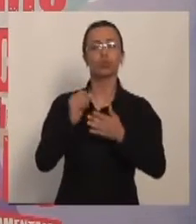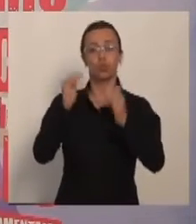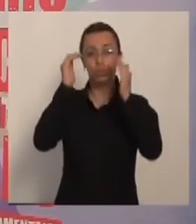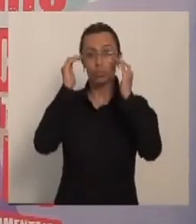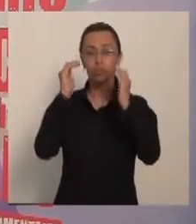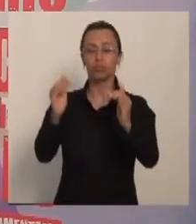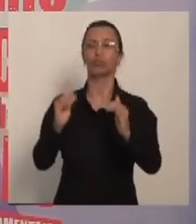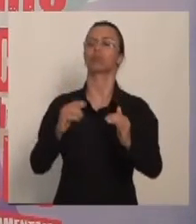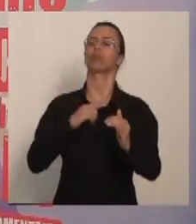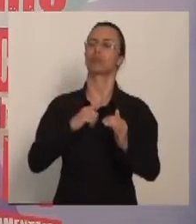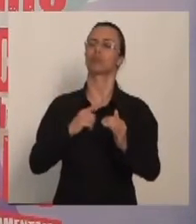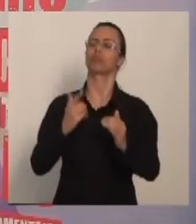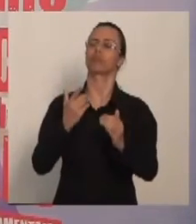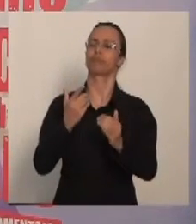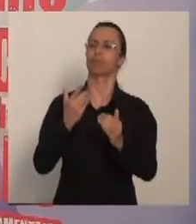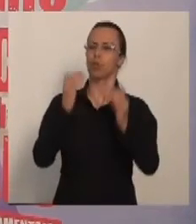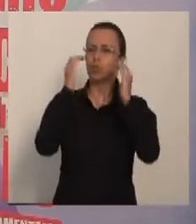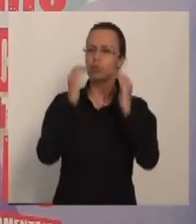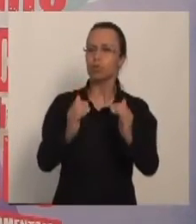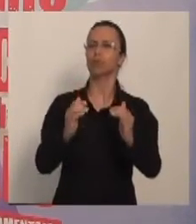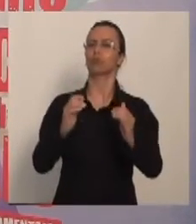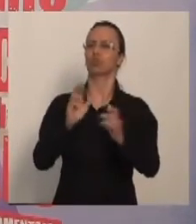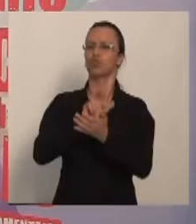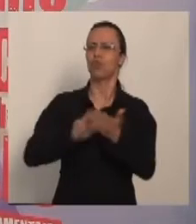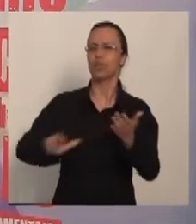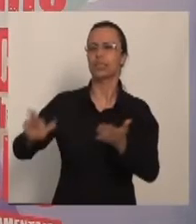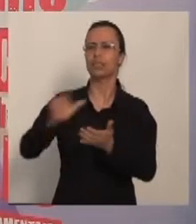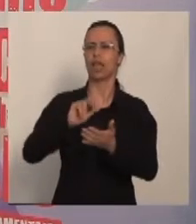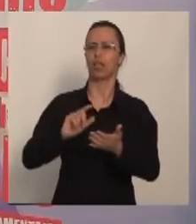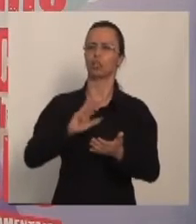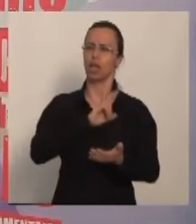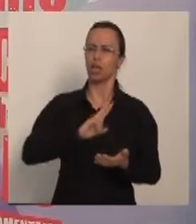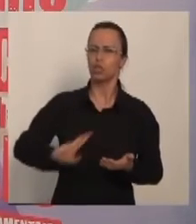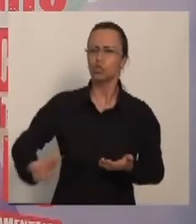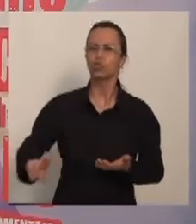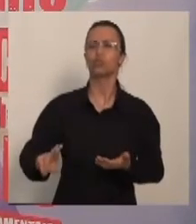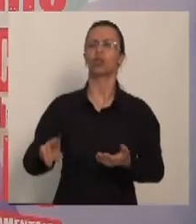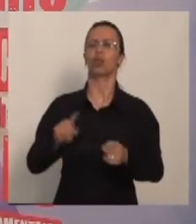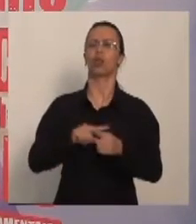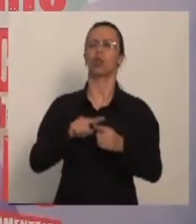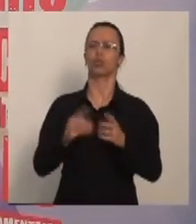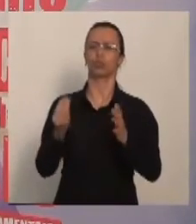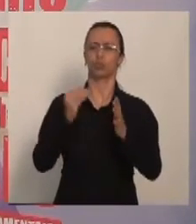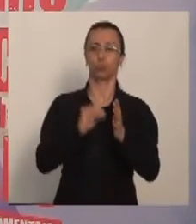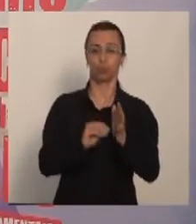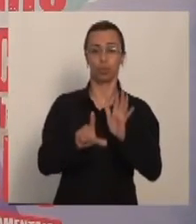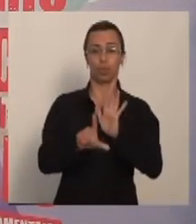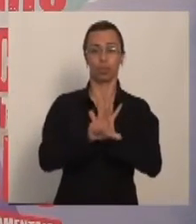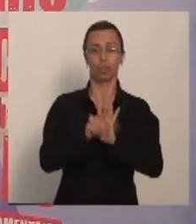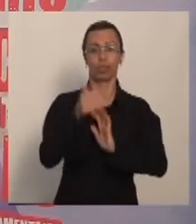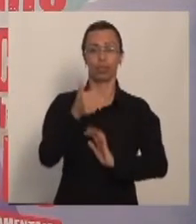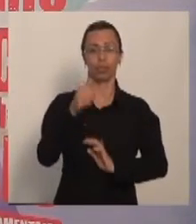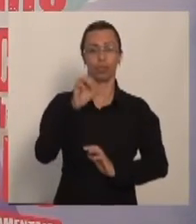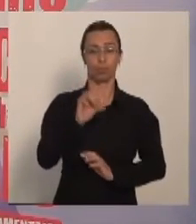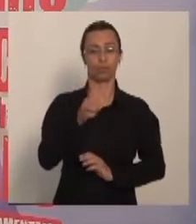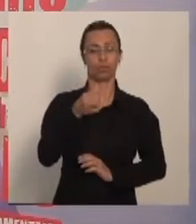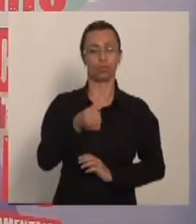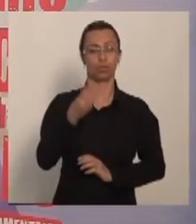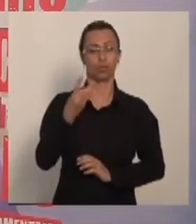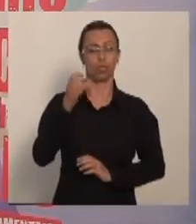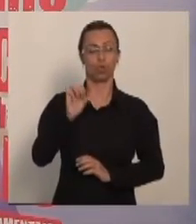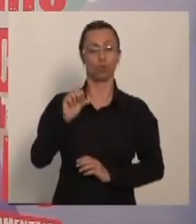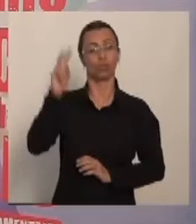estudando o respeito à diversidade nas escolas, a tolerância religiosa, a implementação da lei 10